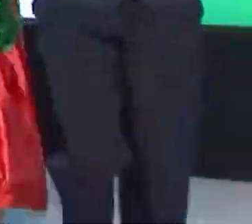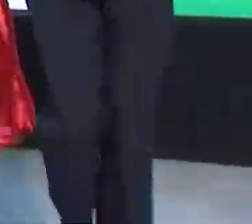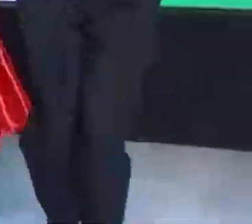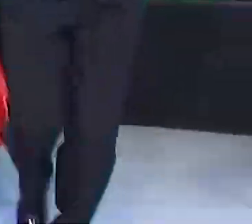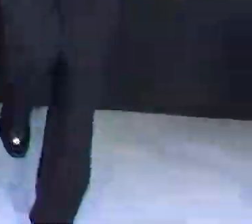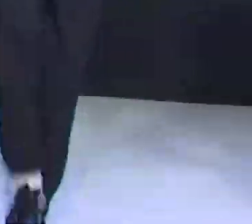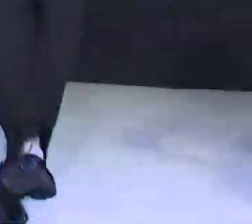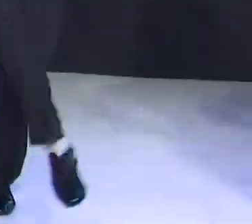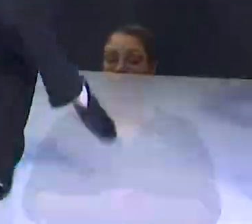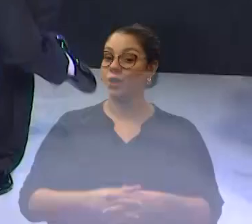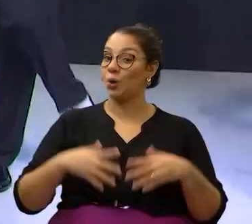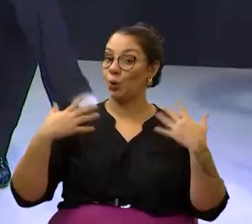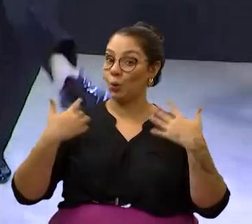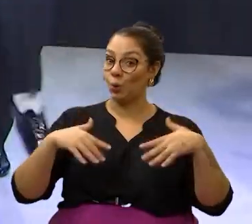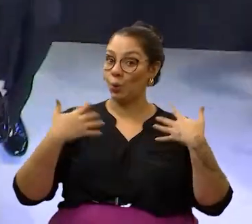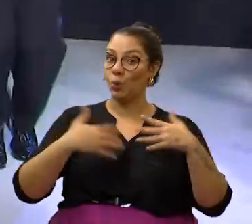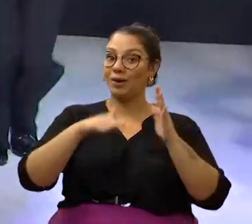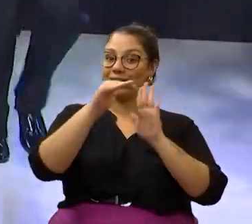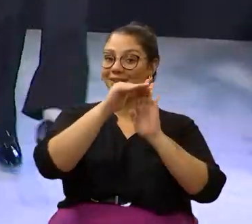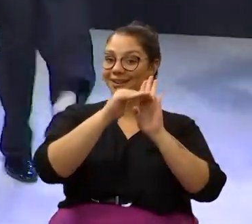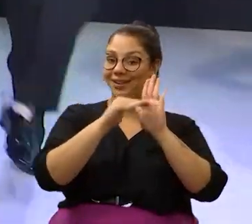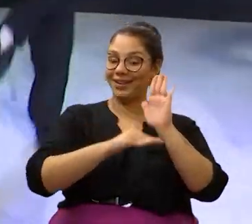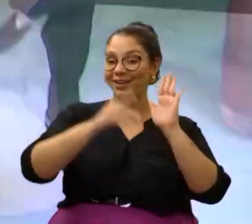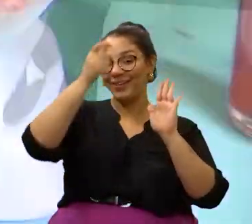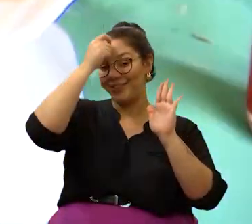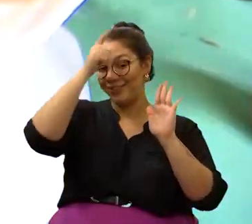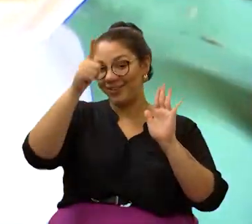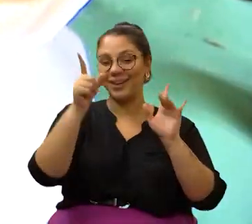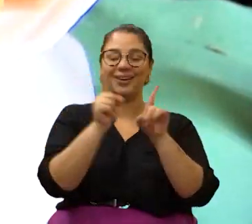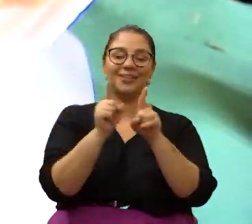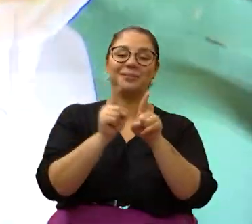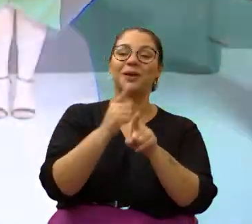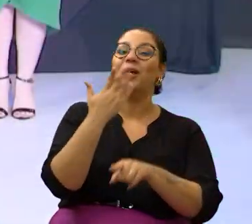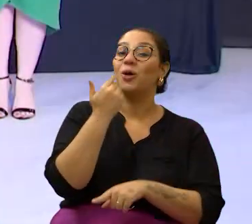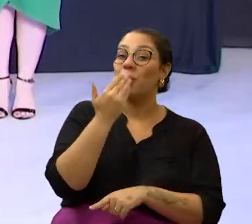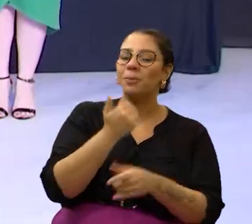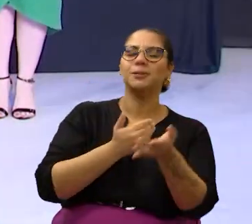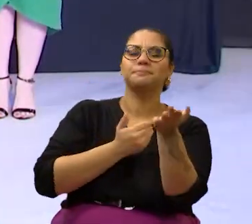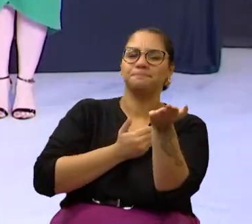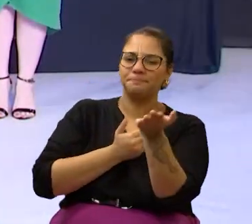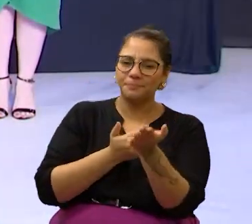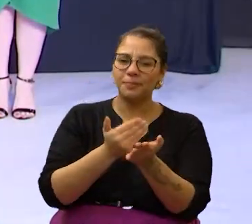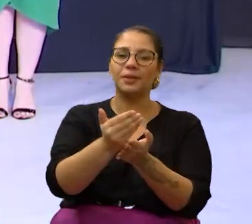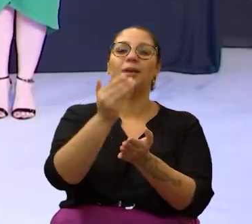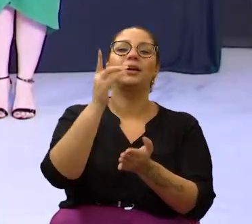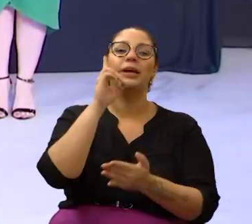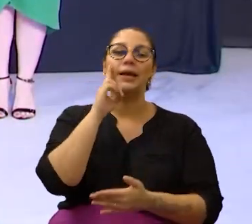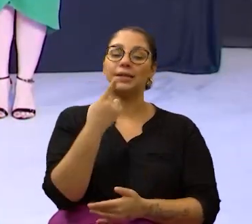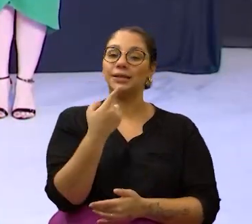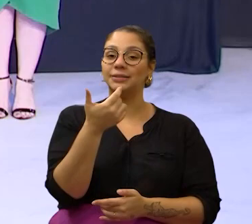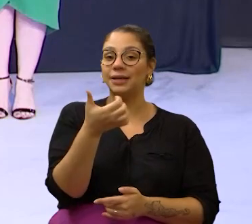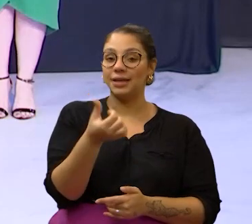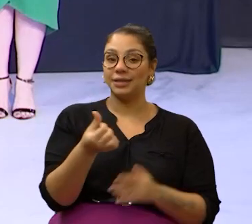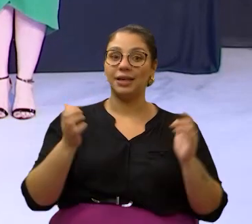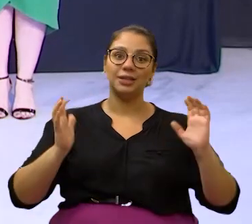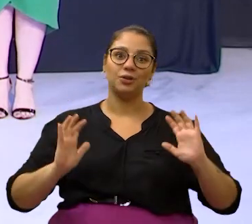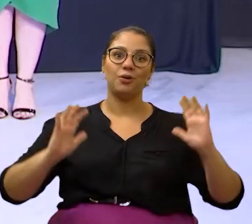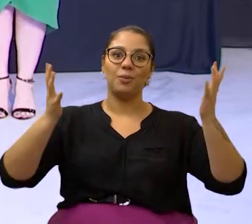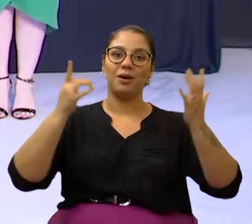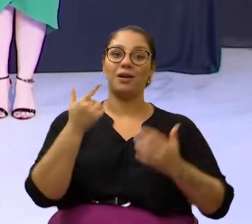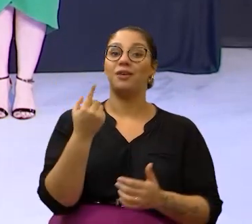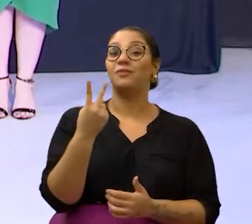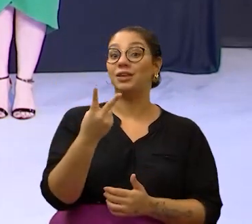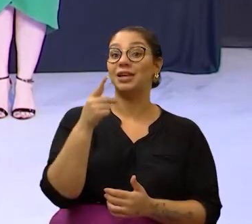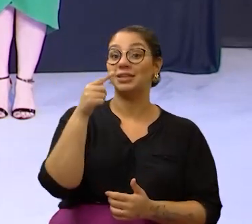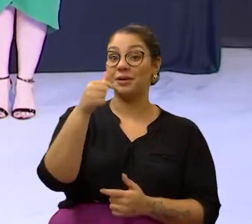Com uma intensa programação cultural e gastronômica, teve início no dia 16 as comemorações